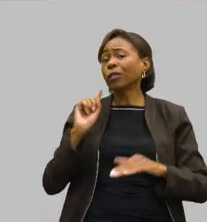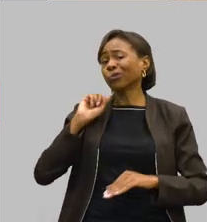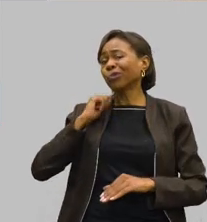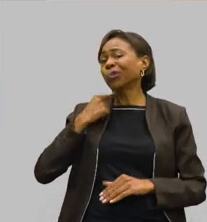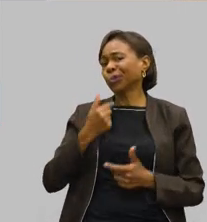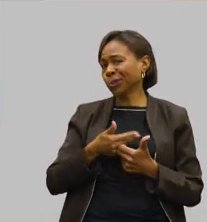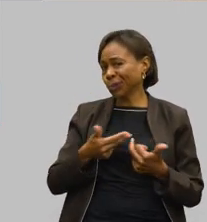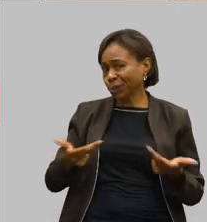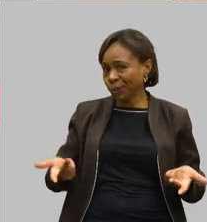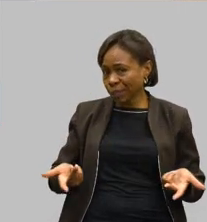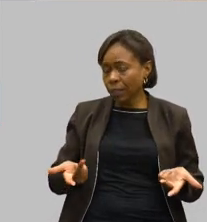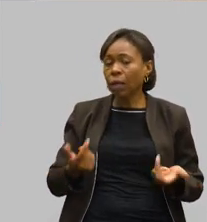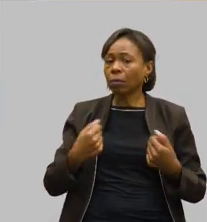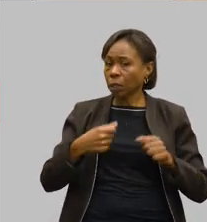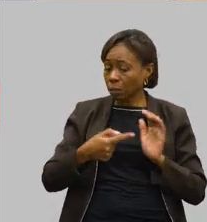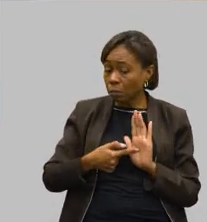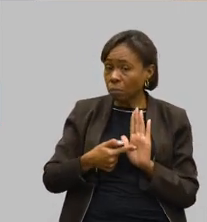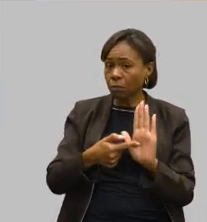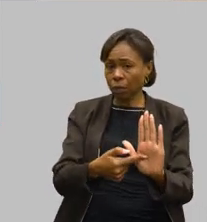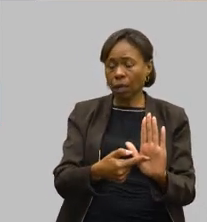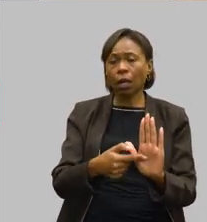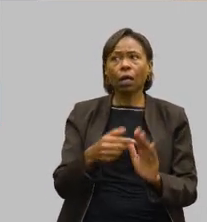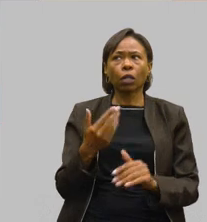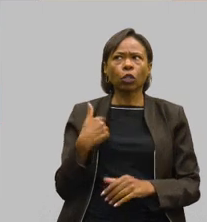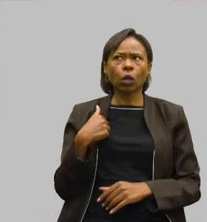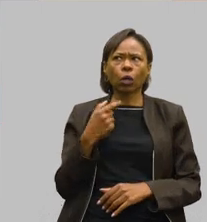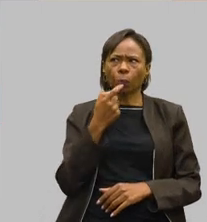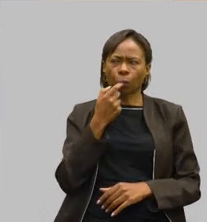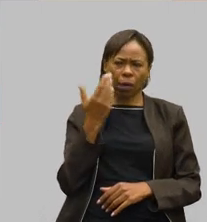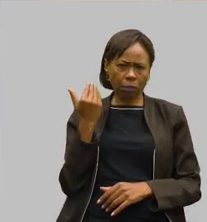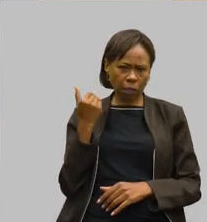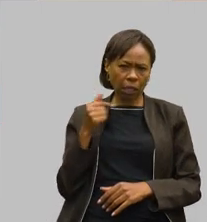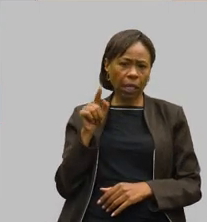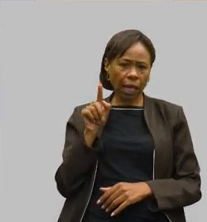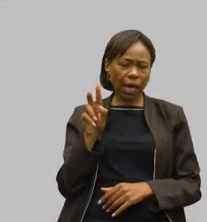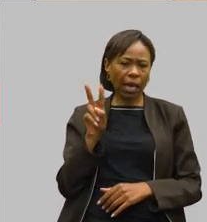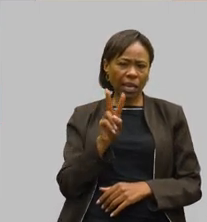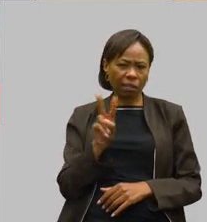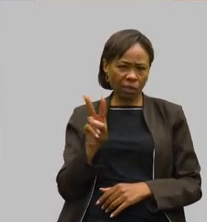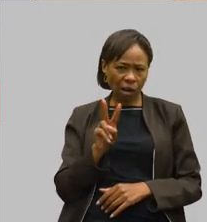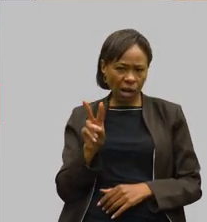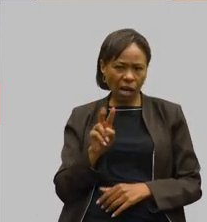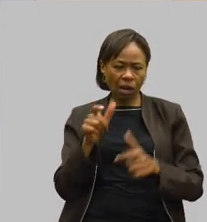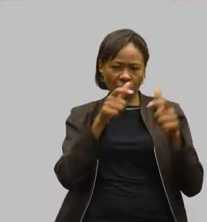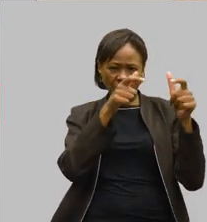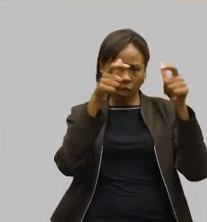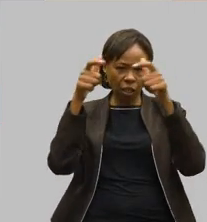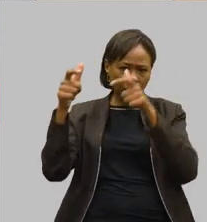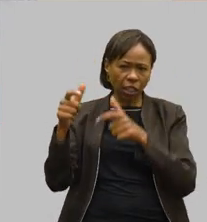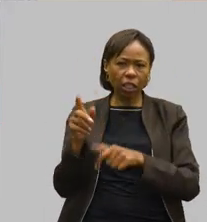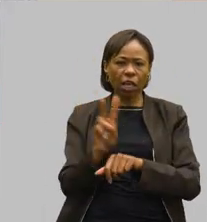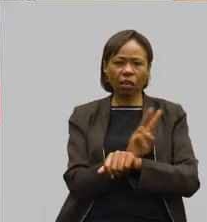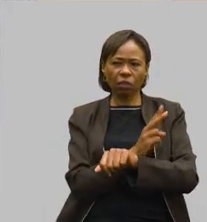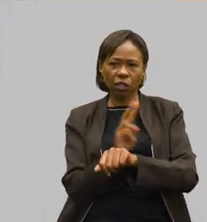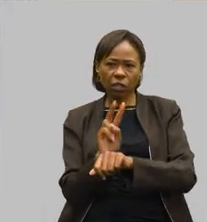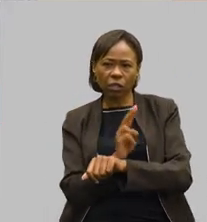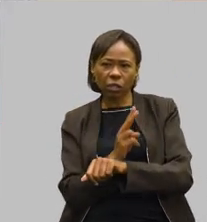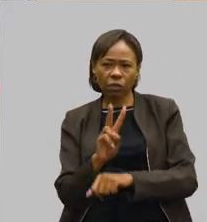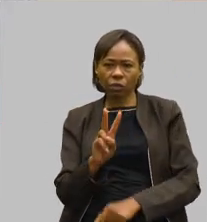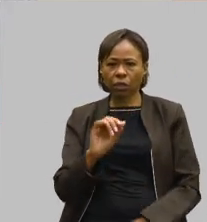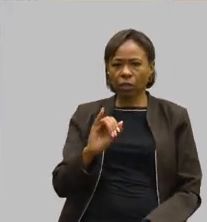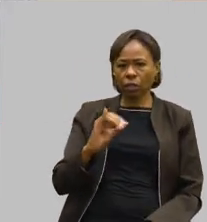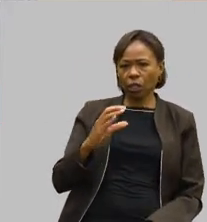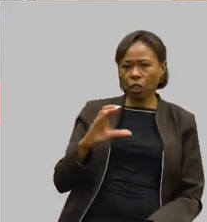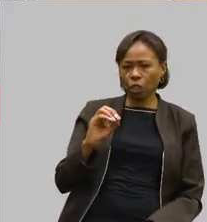recentemente, agora em Varginha, fizemos uma audiência pública em Varginha, em Viçosa, Varginha, principalmente, que é uma